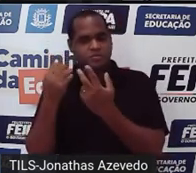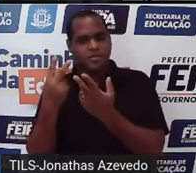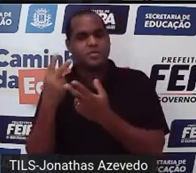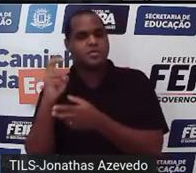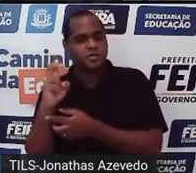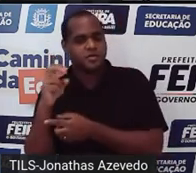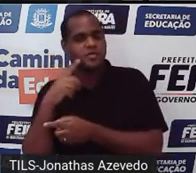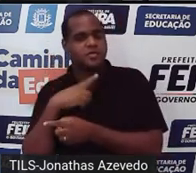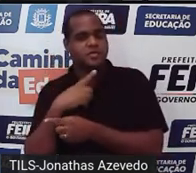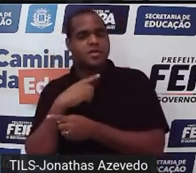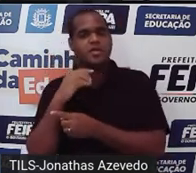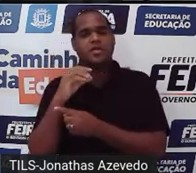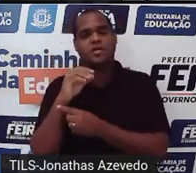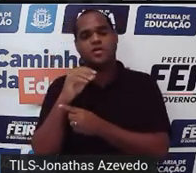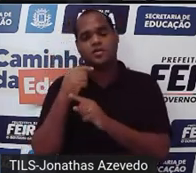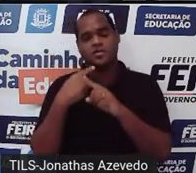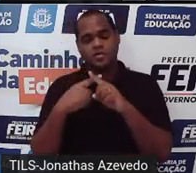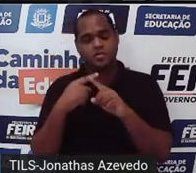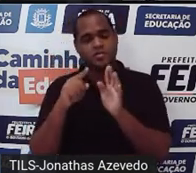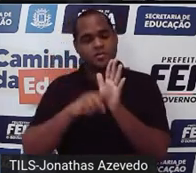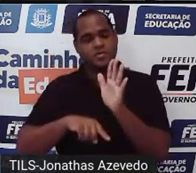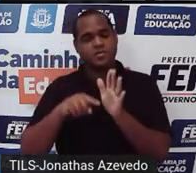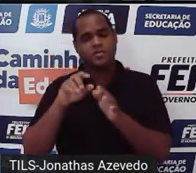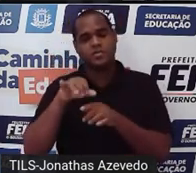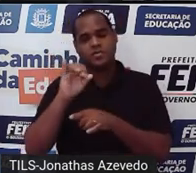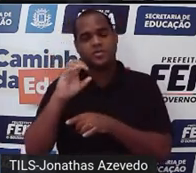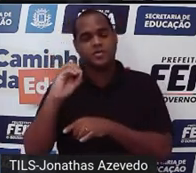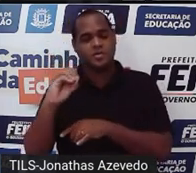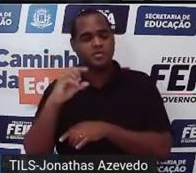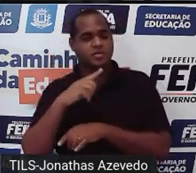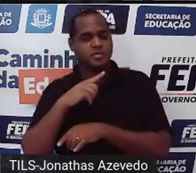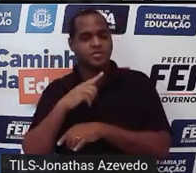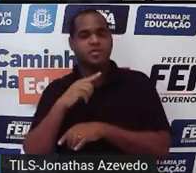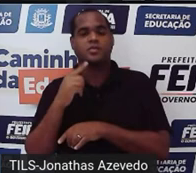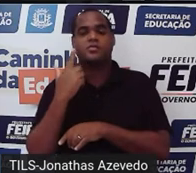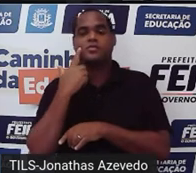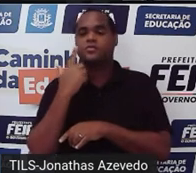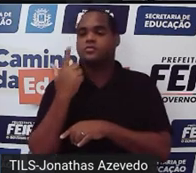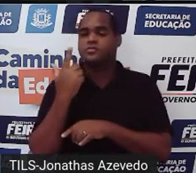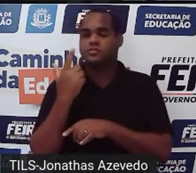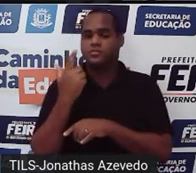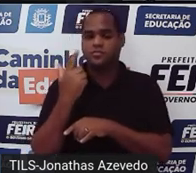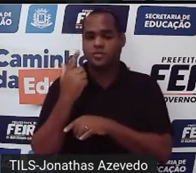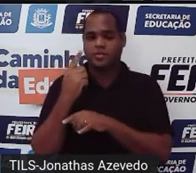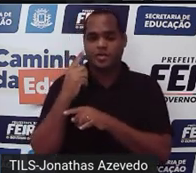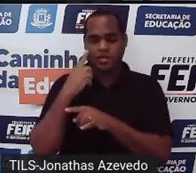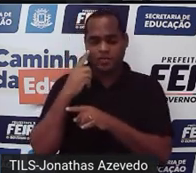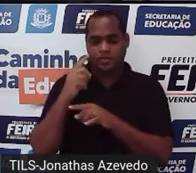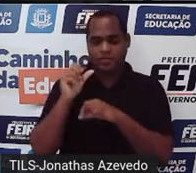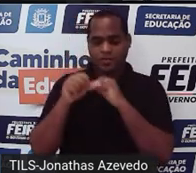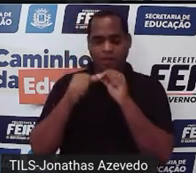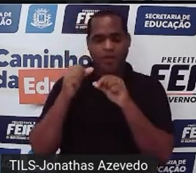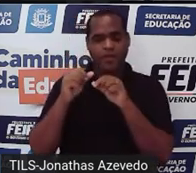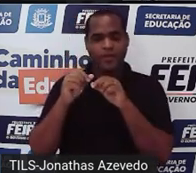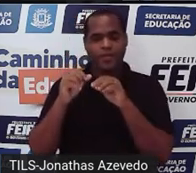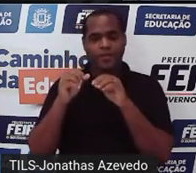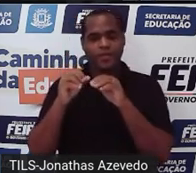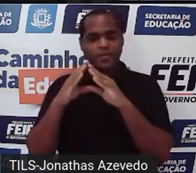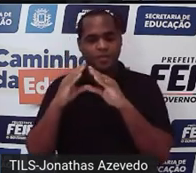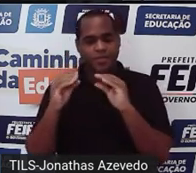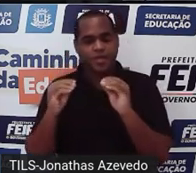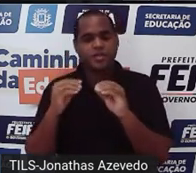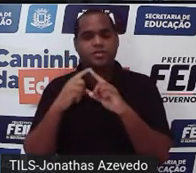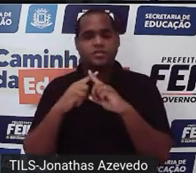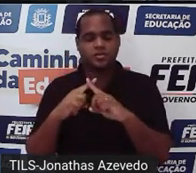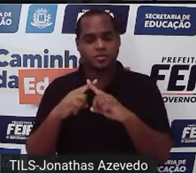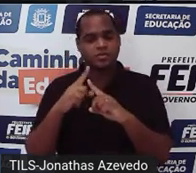x menos y igual a 0 na primeira equação x menos y igual a 5 eu vou isolar o x de um lado